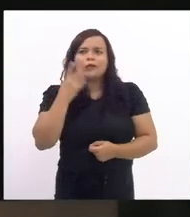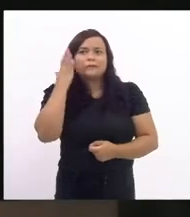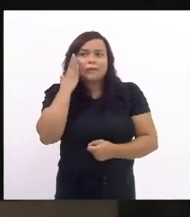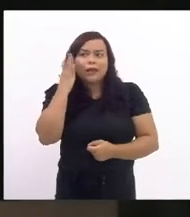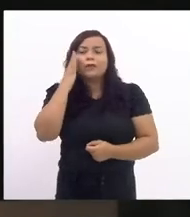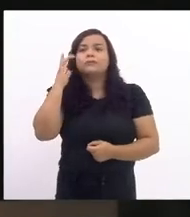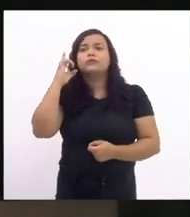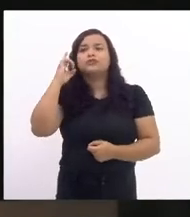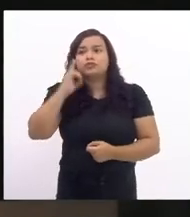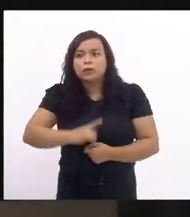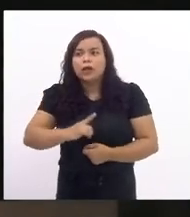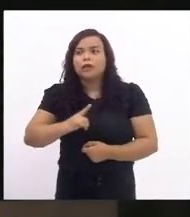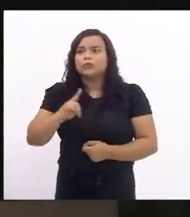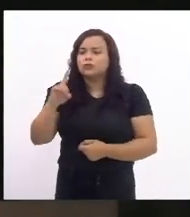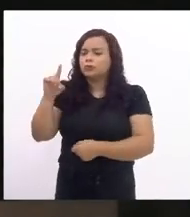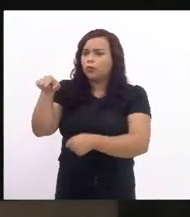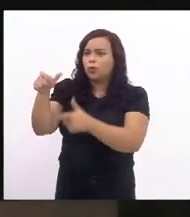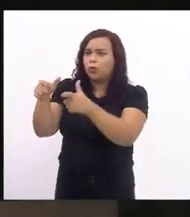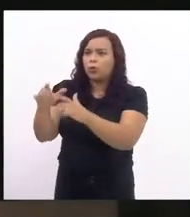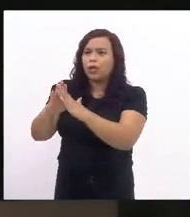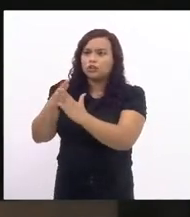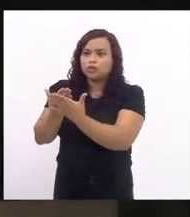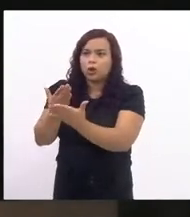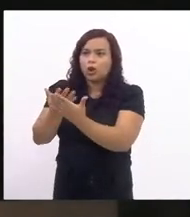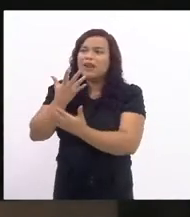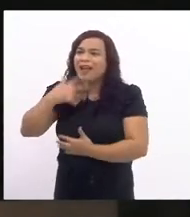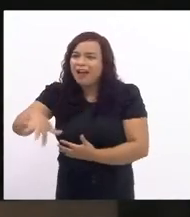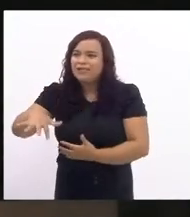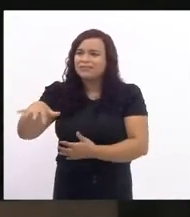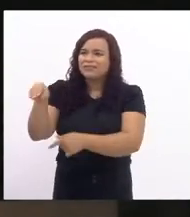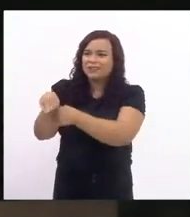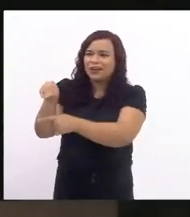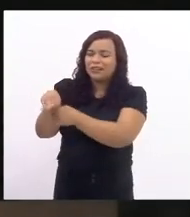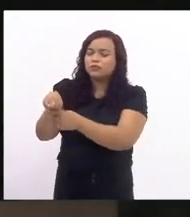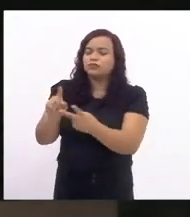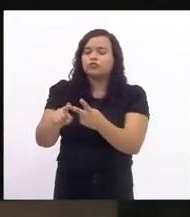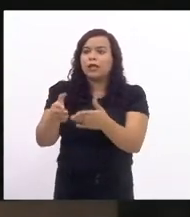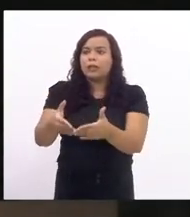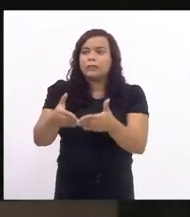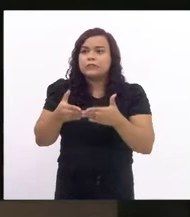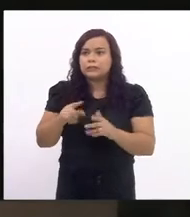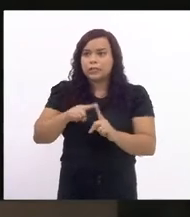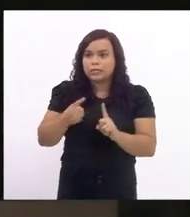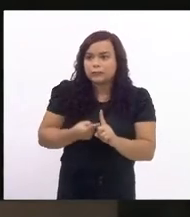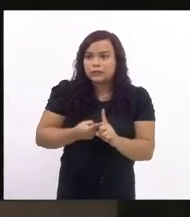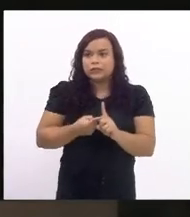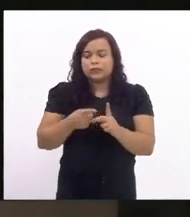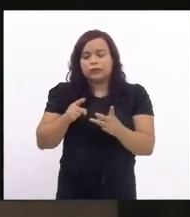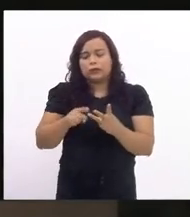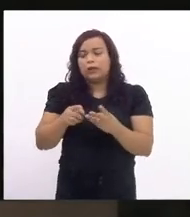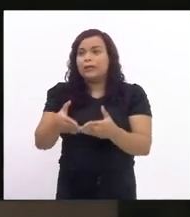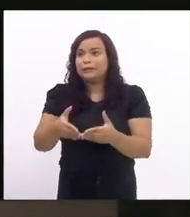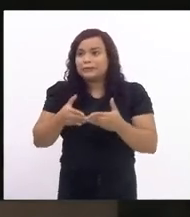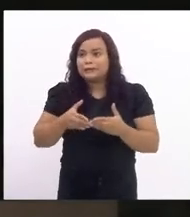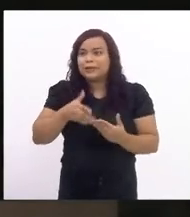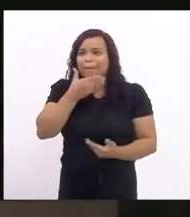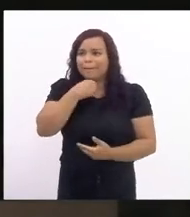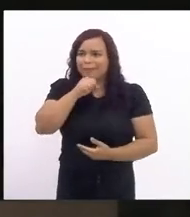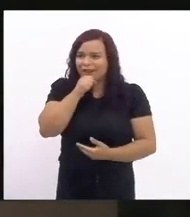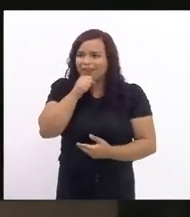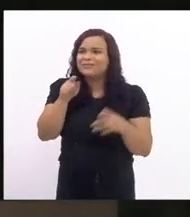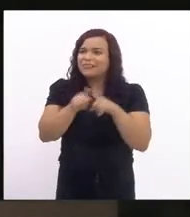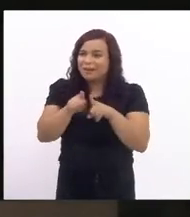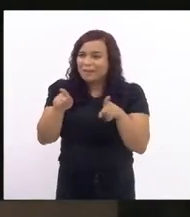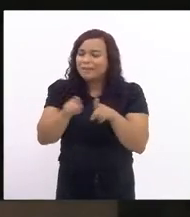o direito a creche o direito a licença maternidade o direito a licença paternidade foram avanços importantes